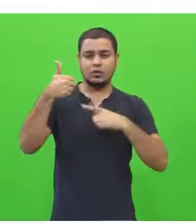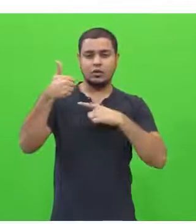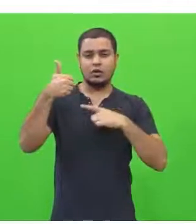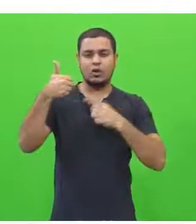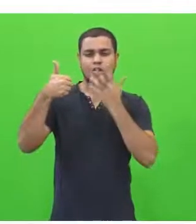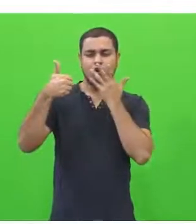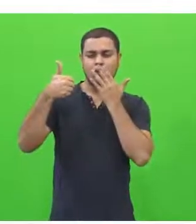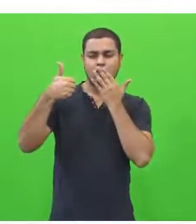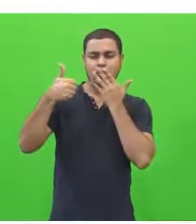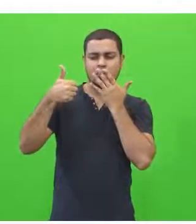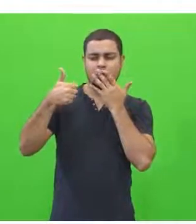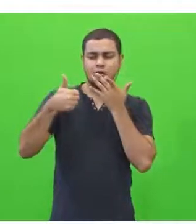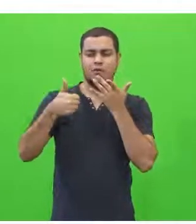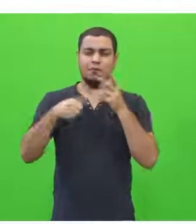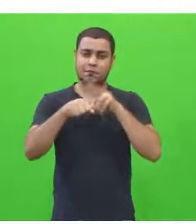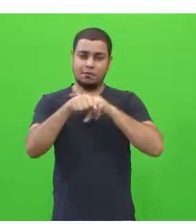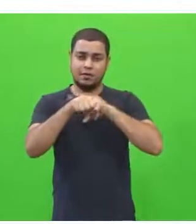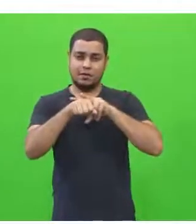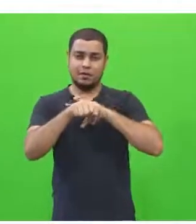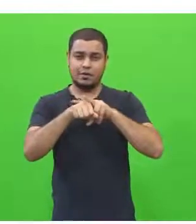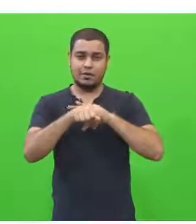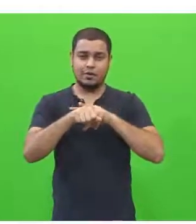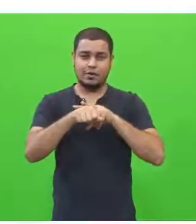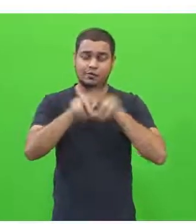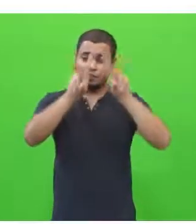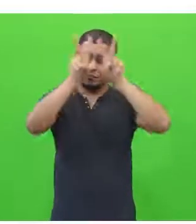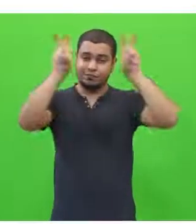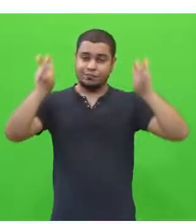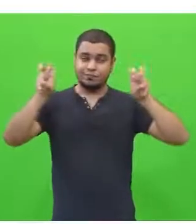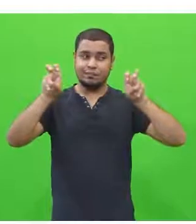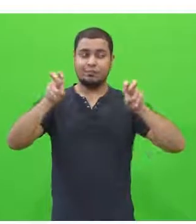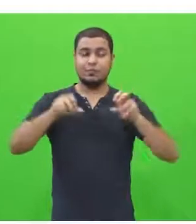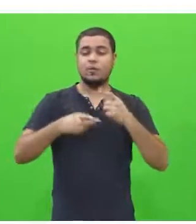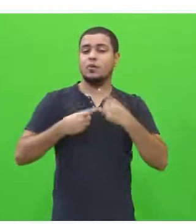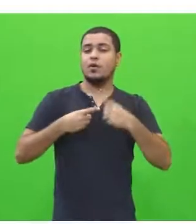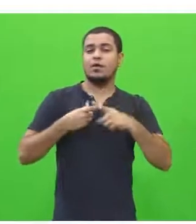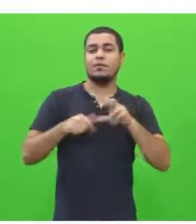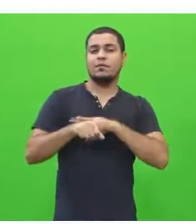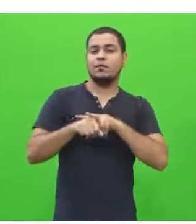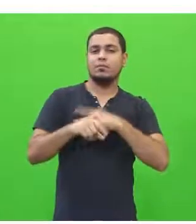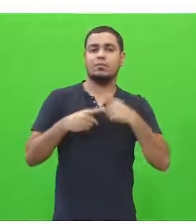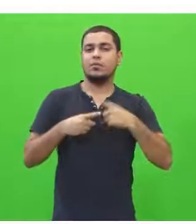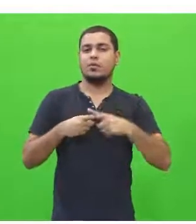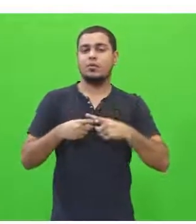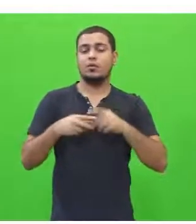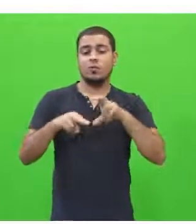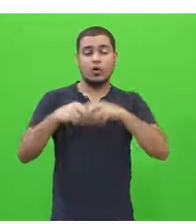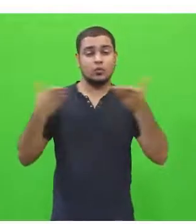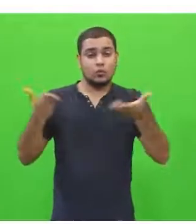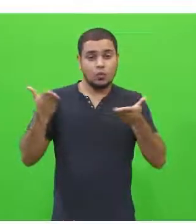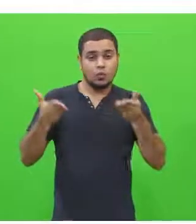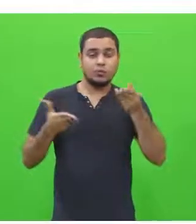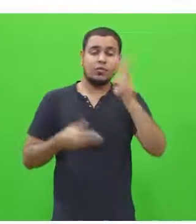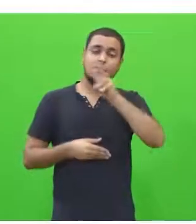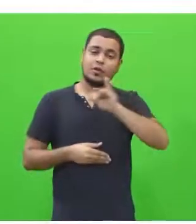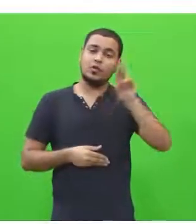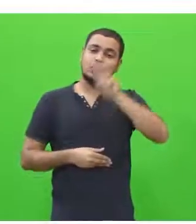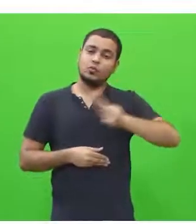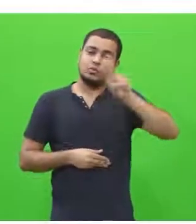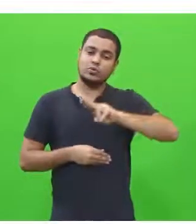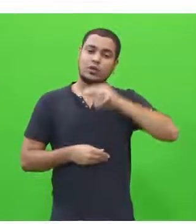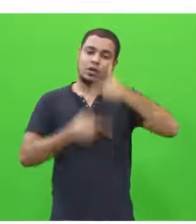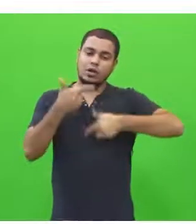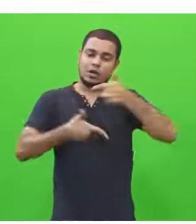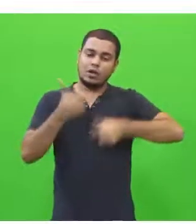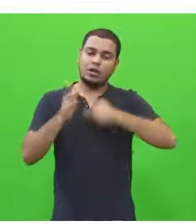destacada em verde, porque, por que esse destaque? Porque hoje nós vamos trabalhar especificamente a